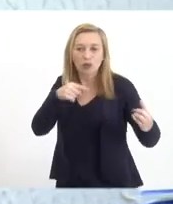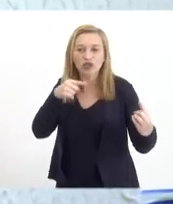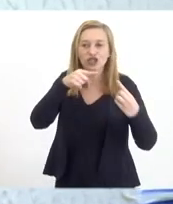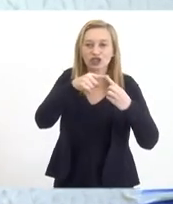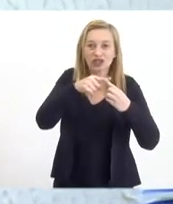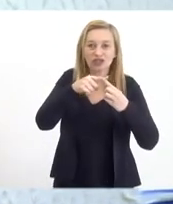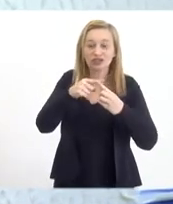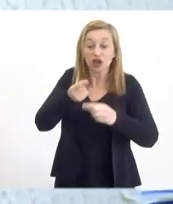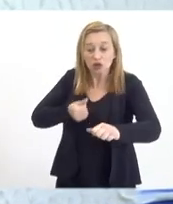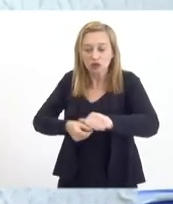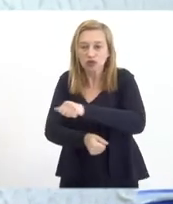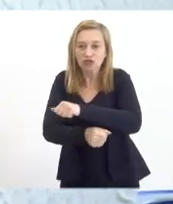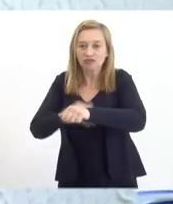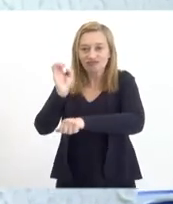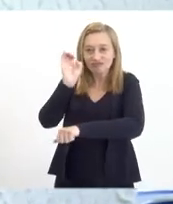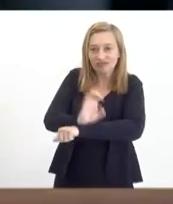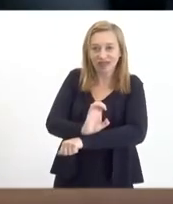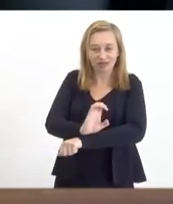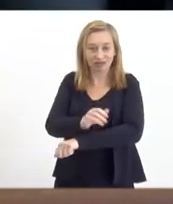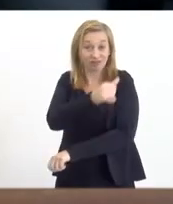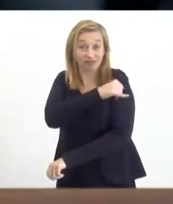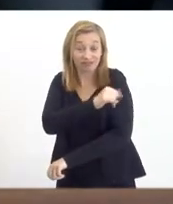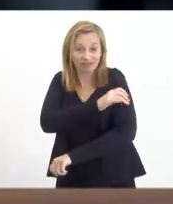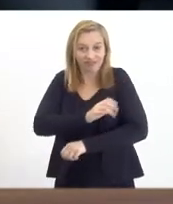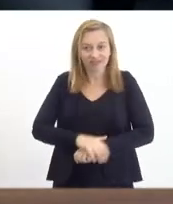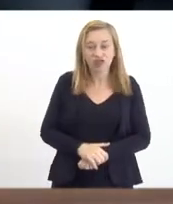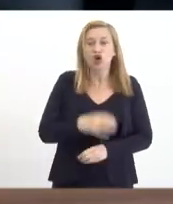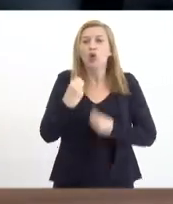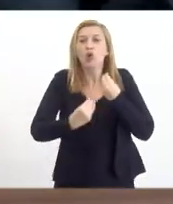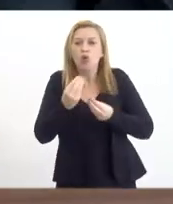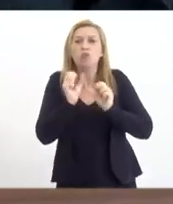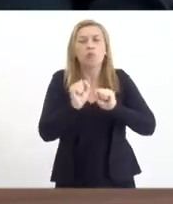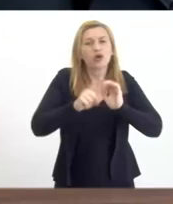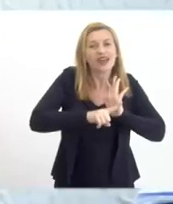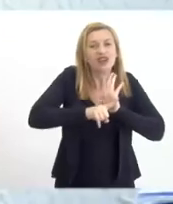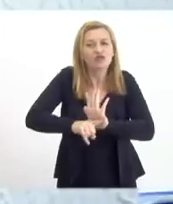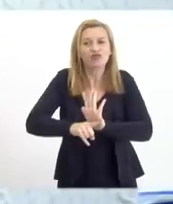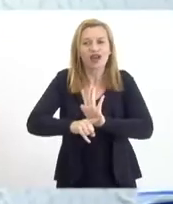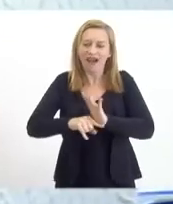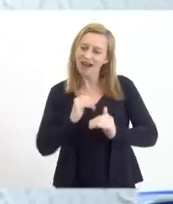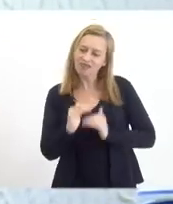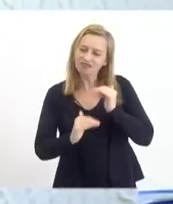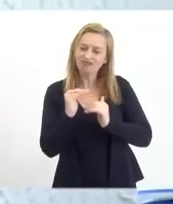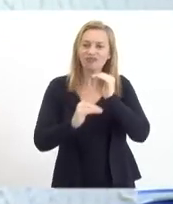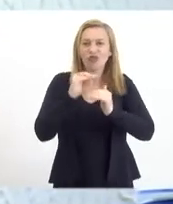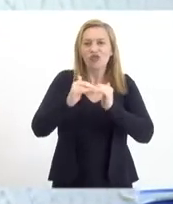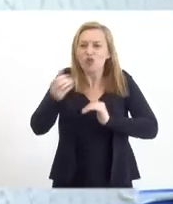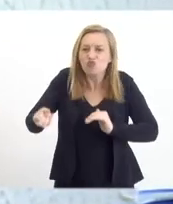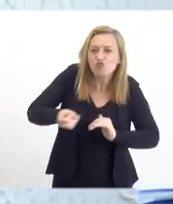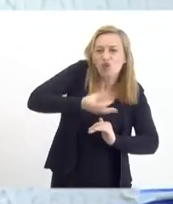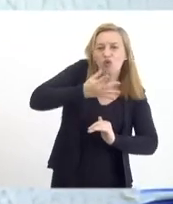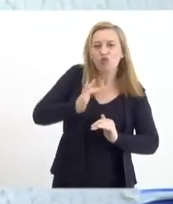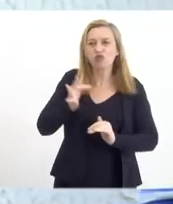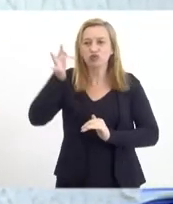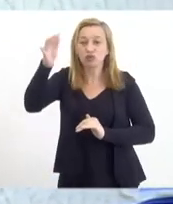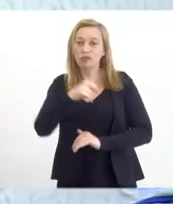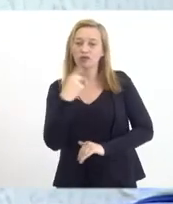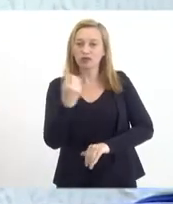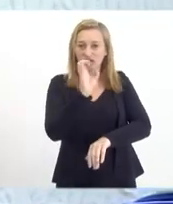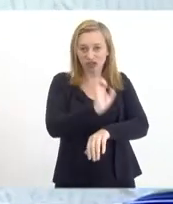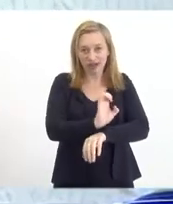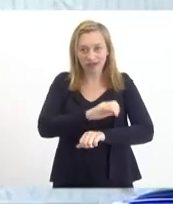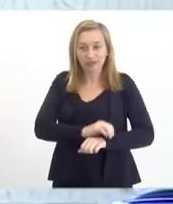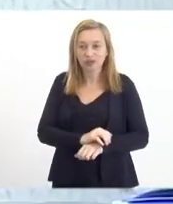do Fundo Soberano do Estado do Rio de Janeiro. E como ela pode ajudar a desenvolver um novo futuro para o nosso Estado.